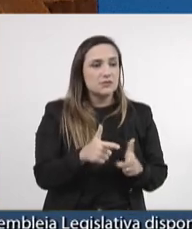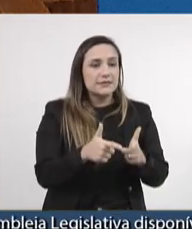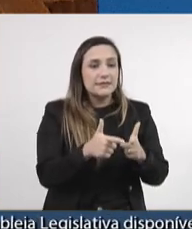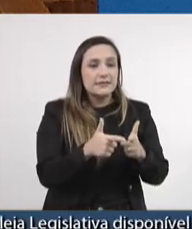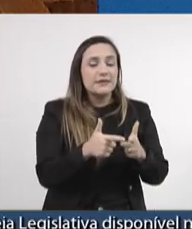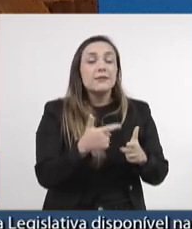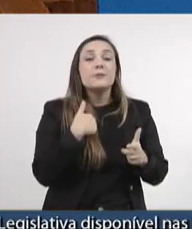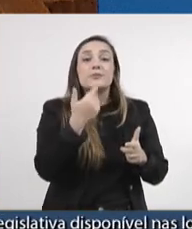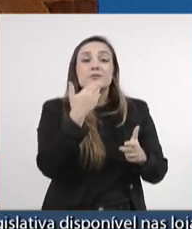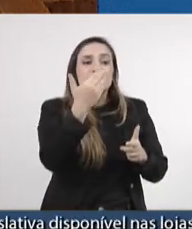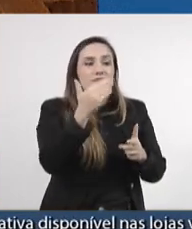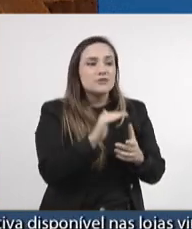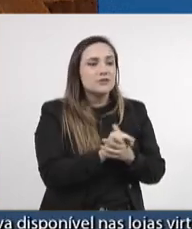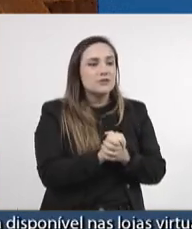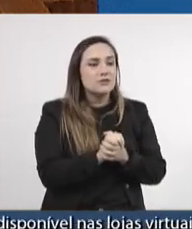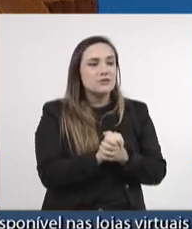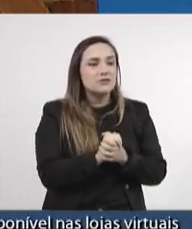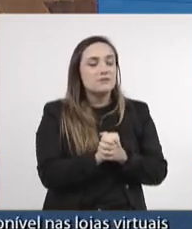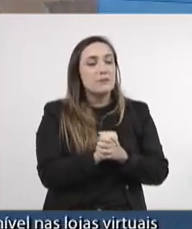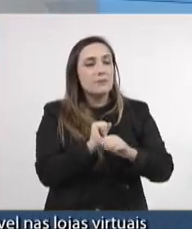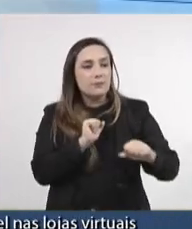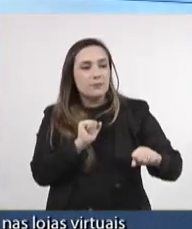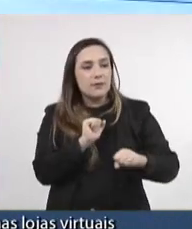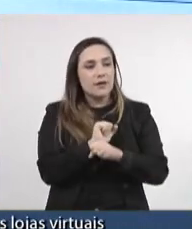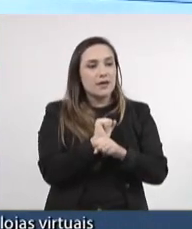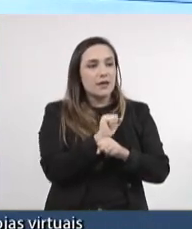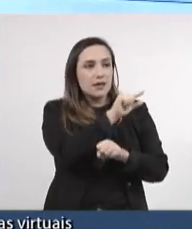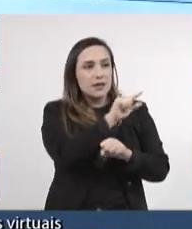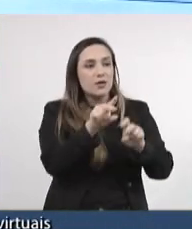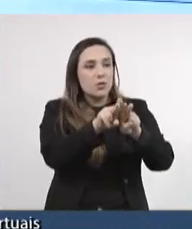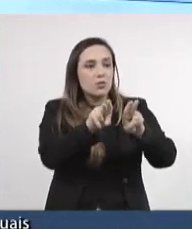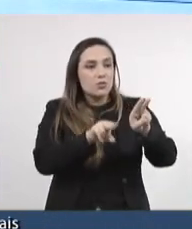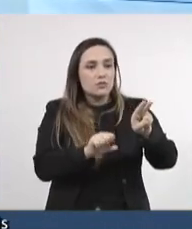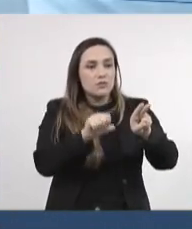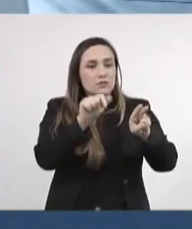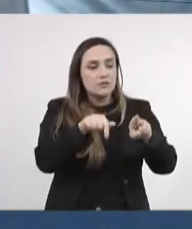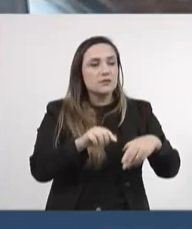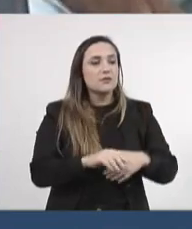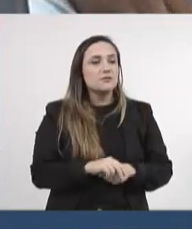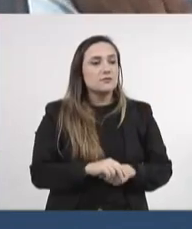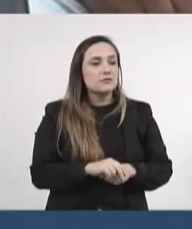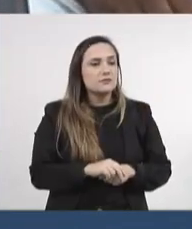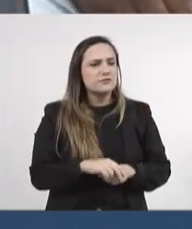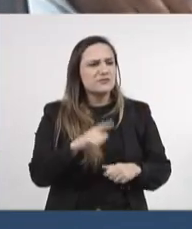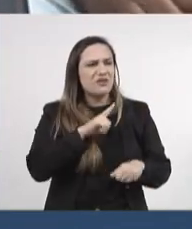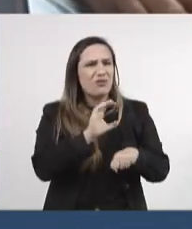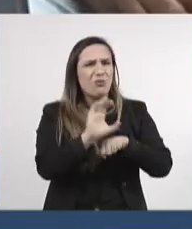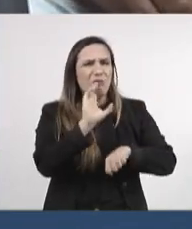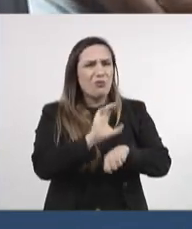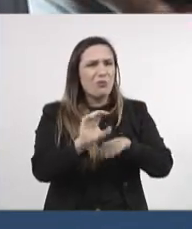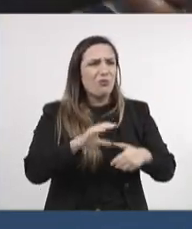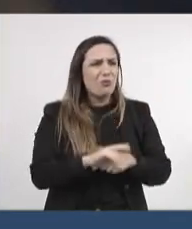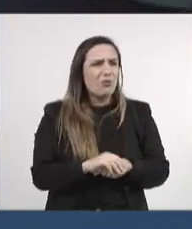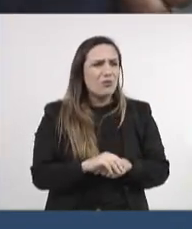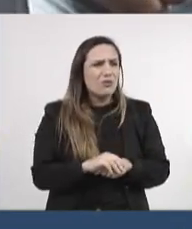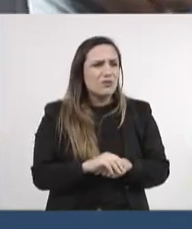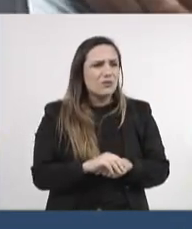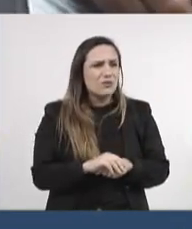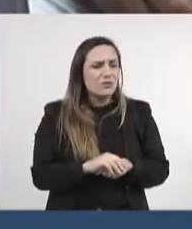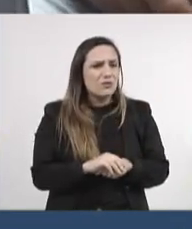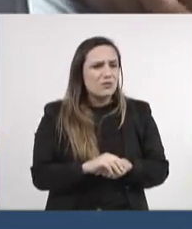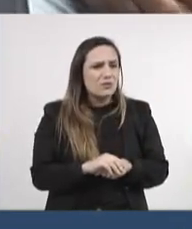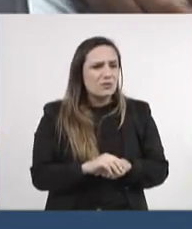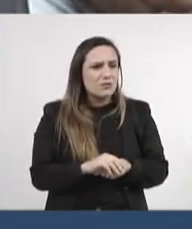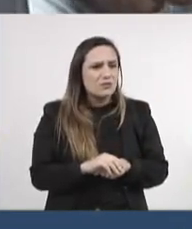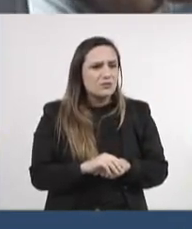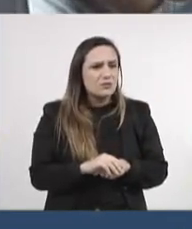frear a implementação, numa universidade estadual do Mato Grosso do Sul, de um curso que foi implementado,